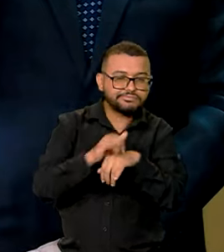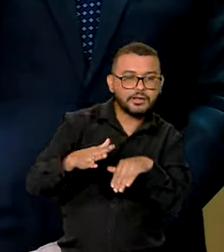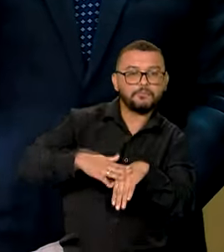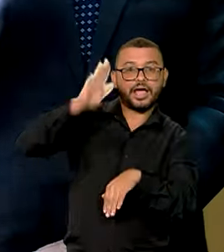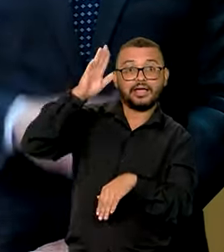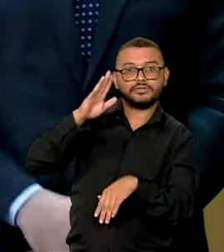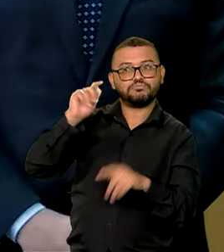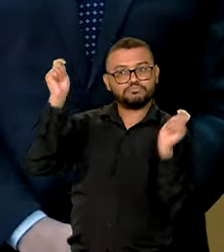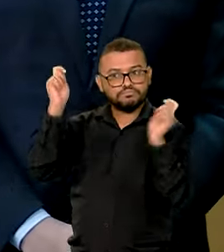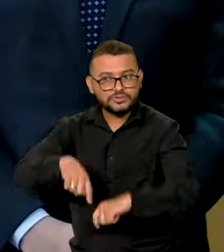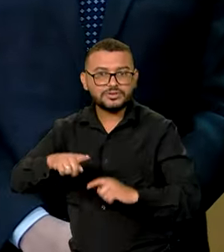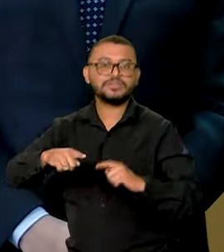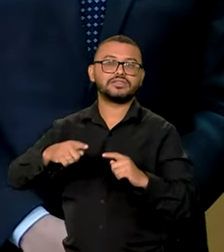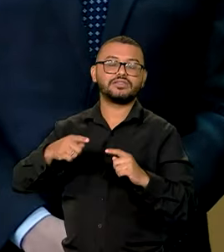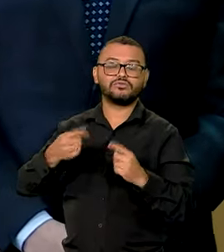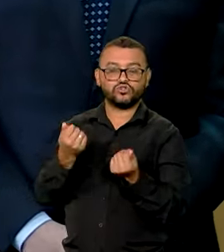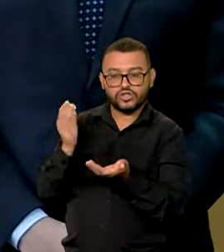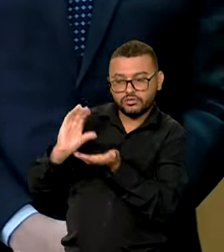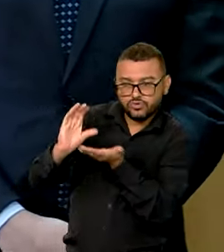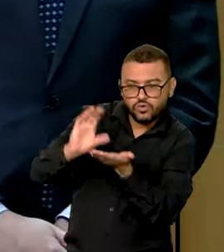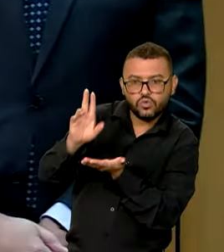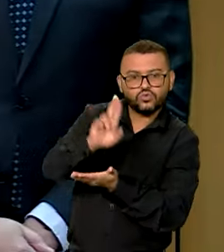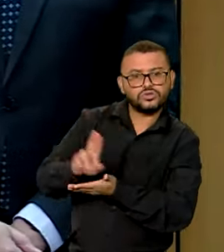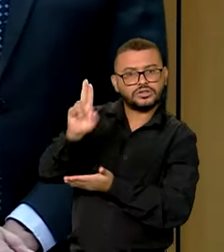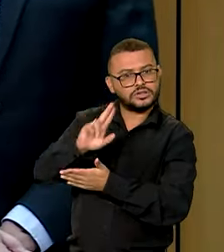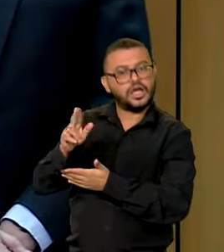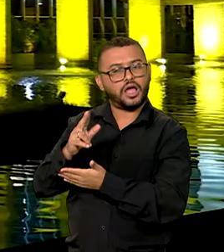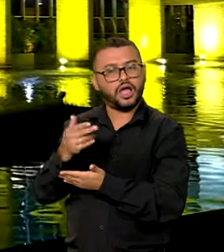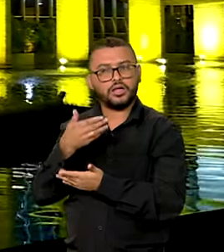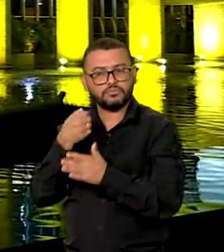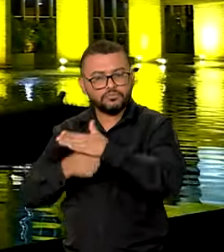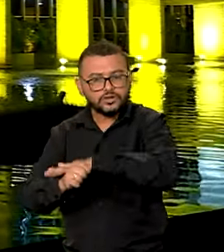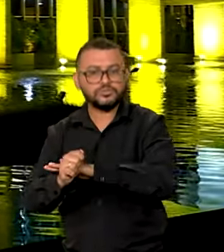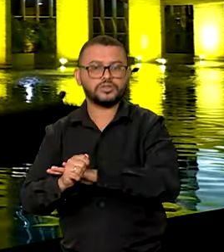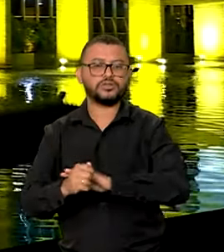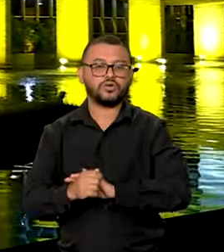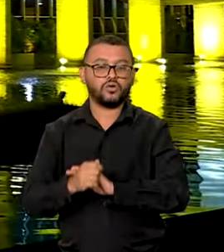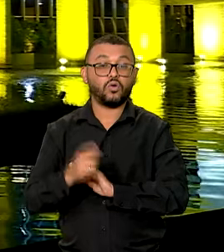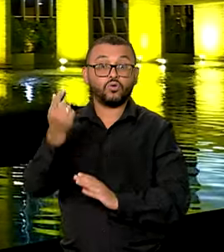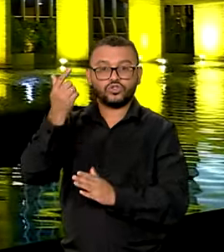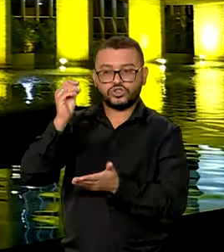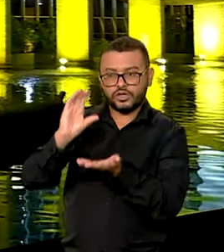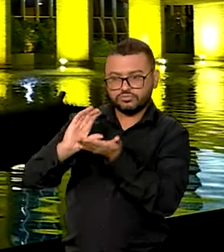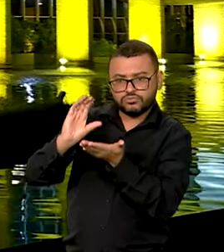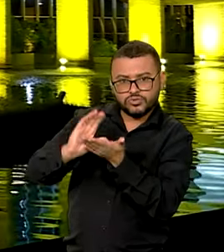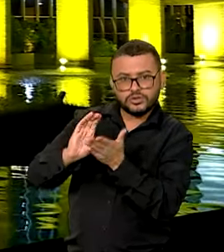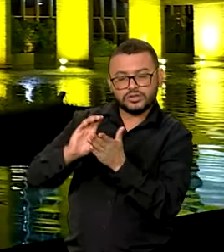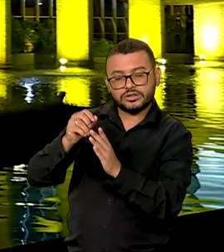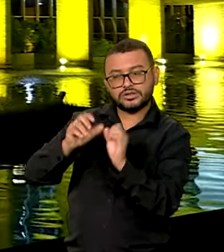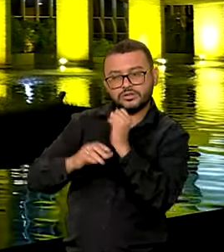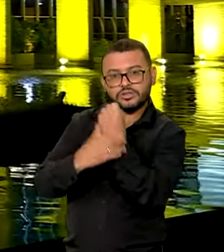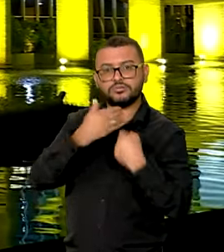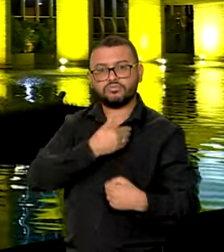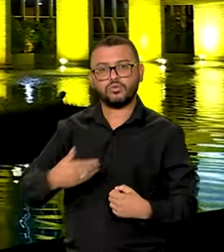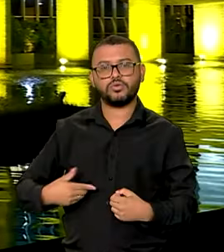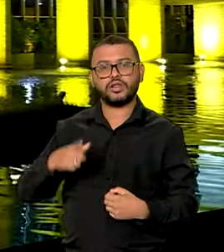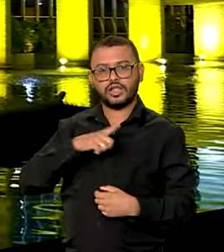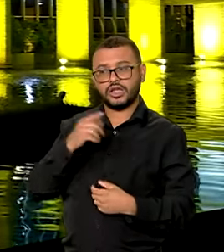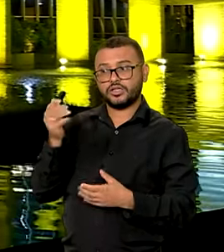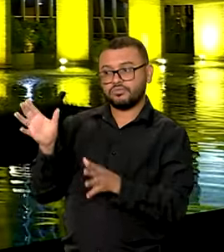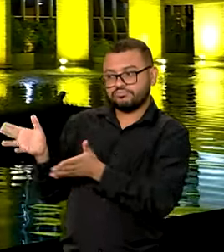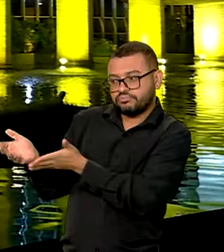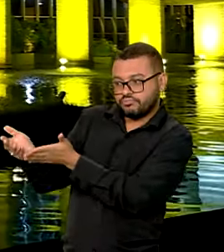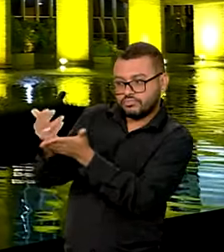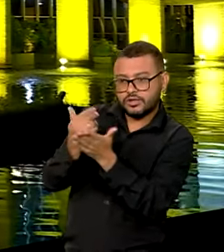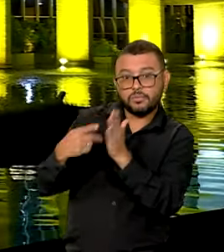efetividade e eficiência à execução desses recursos. O Fundo Nacional de Segurança Pública é formado por recursos